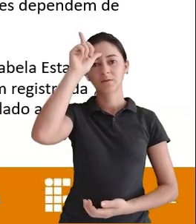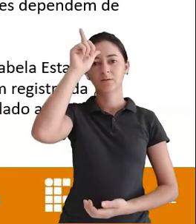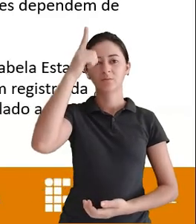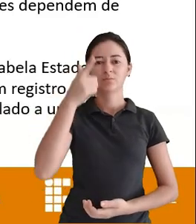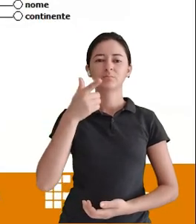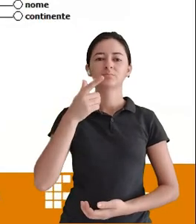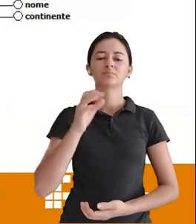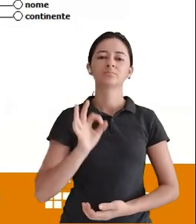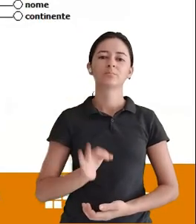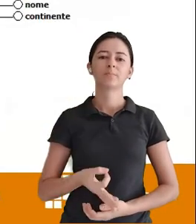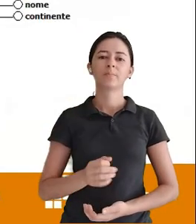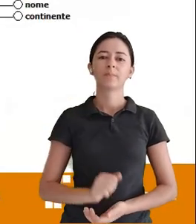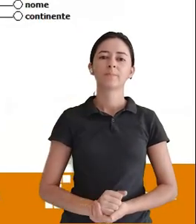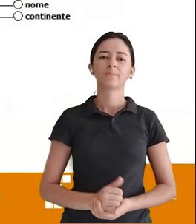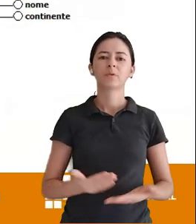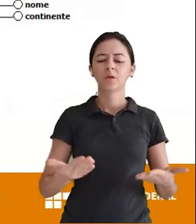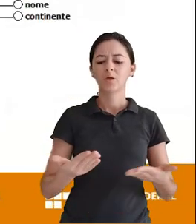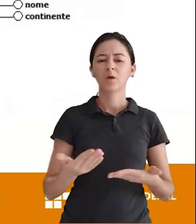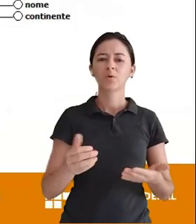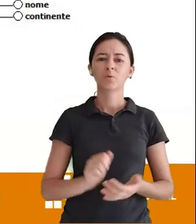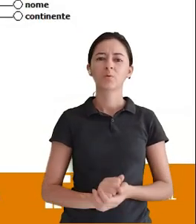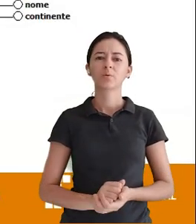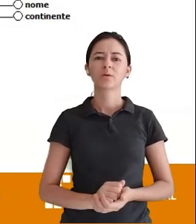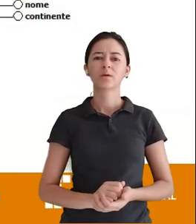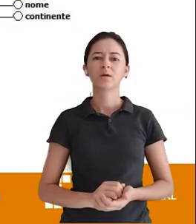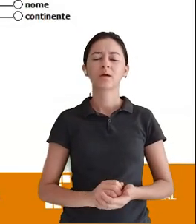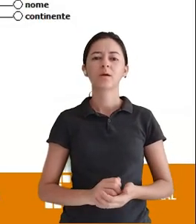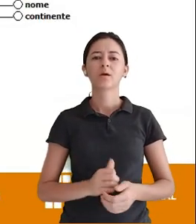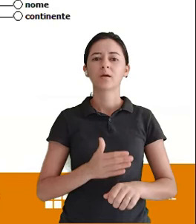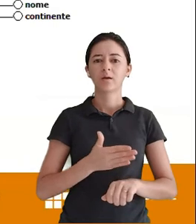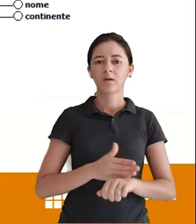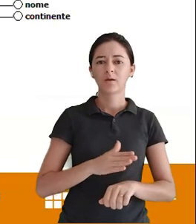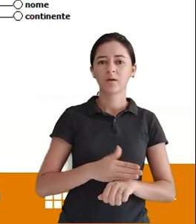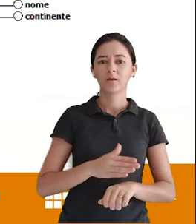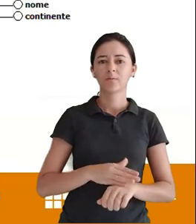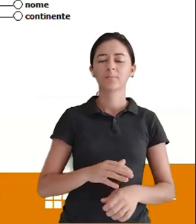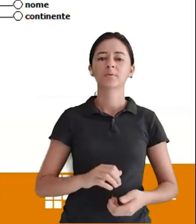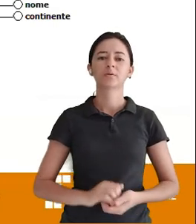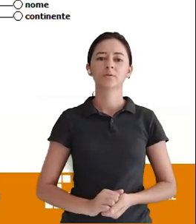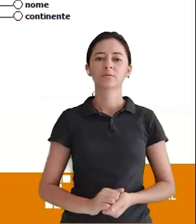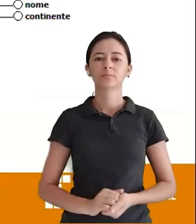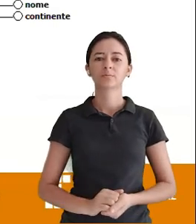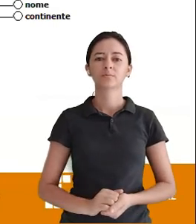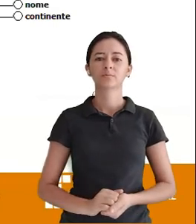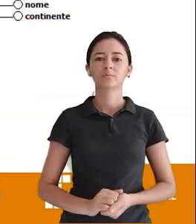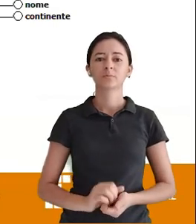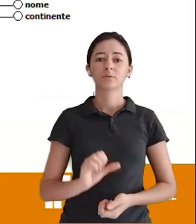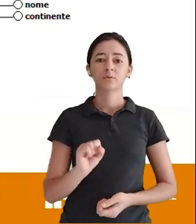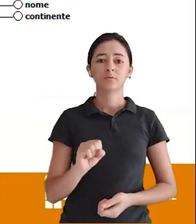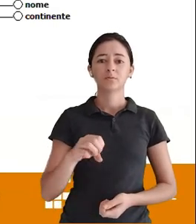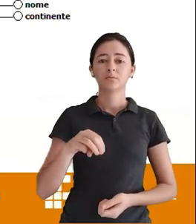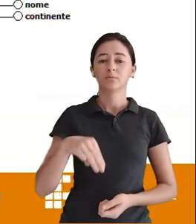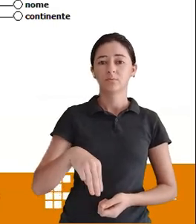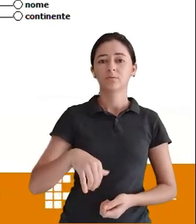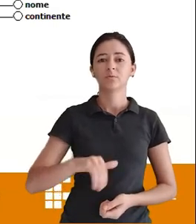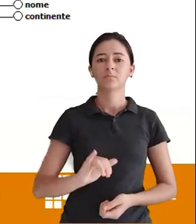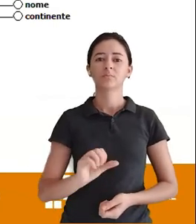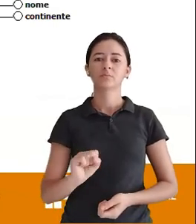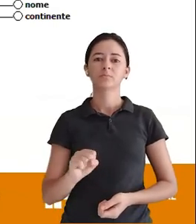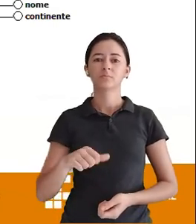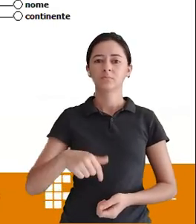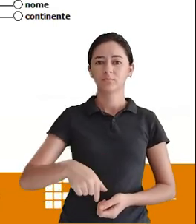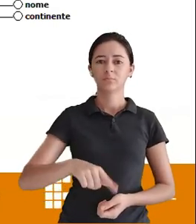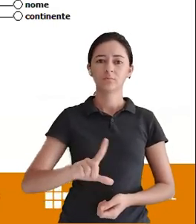lógica Agora vamos praticar Abra aí o seu Script MySQL No